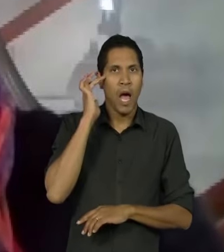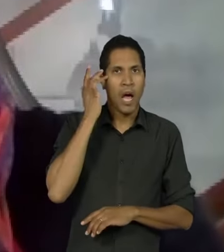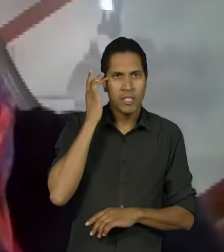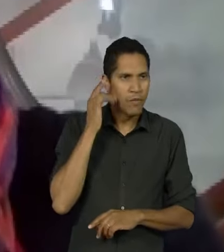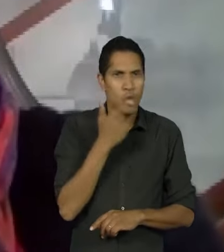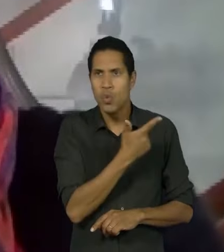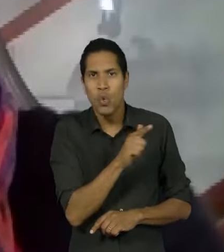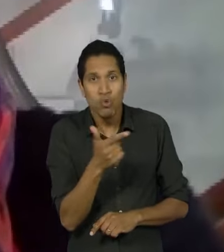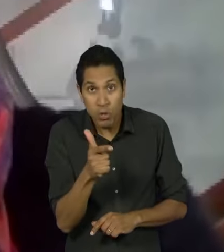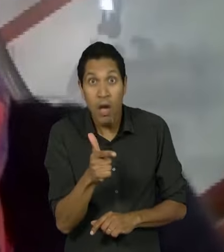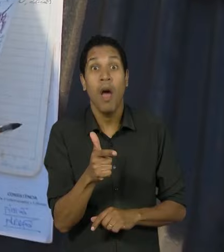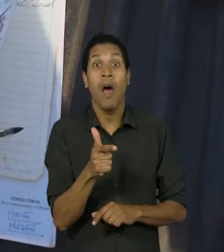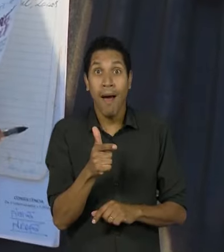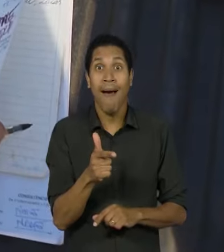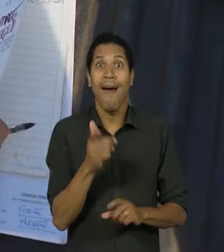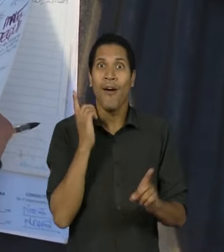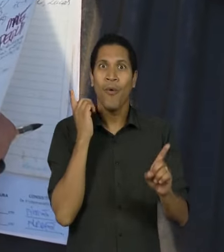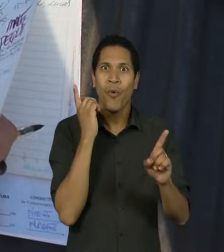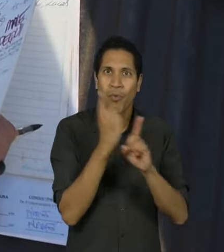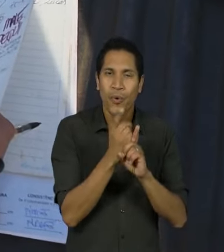estava extinto e não está